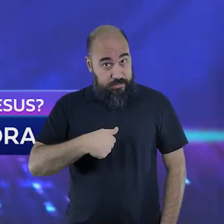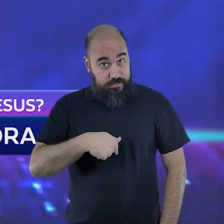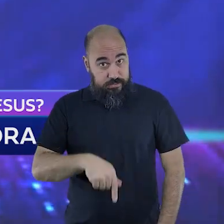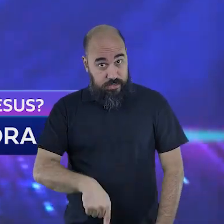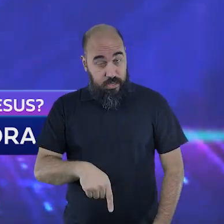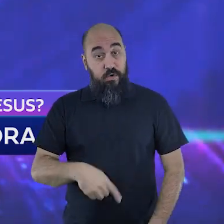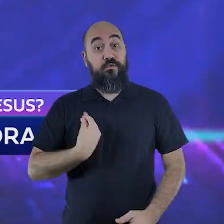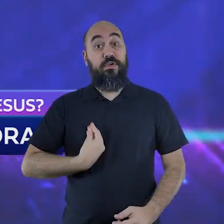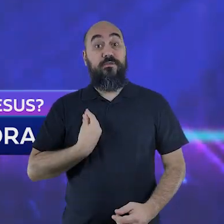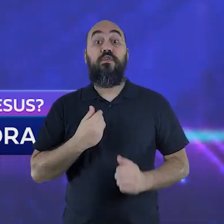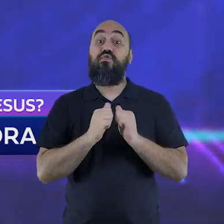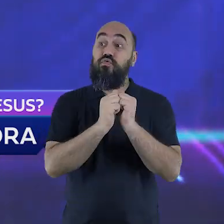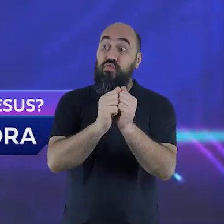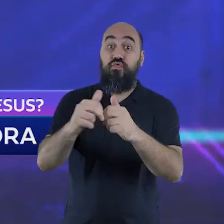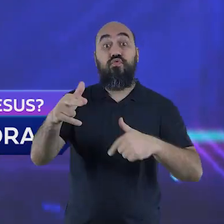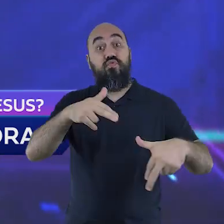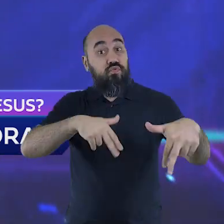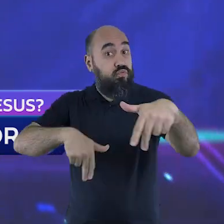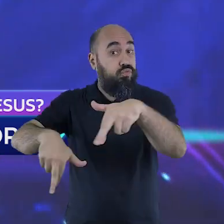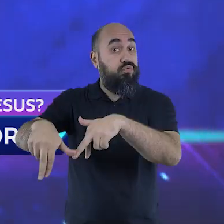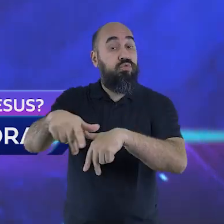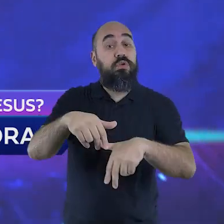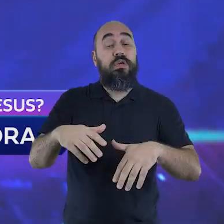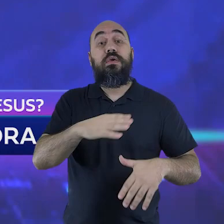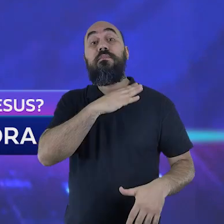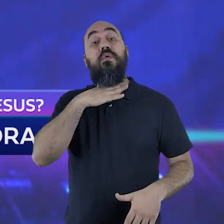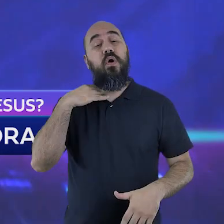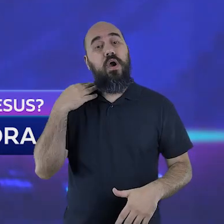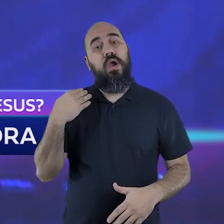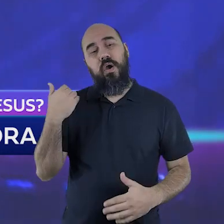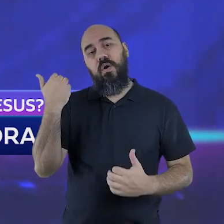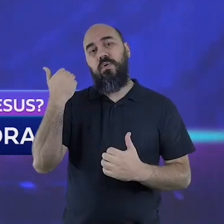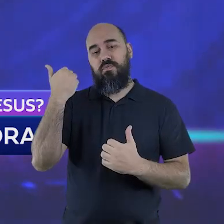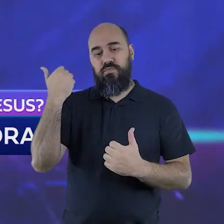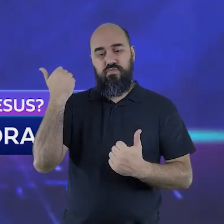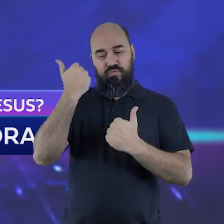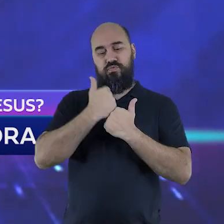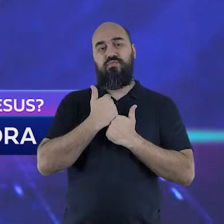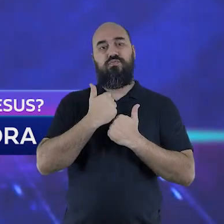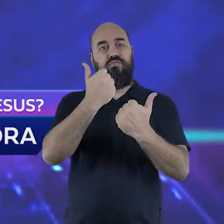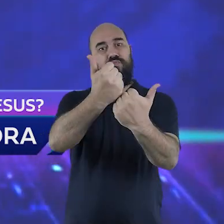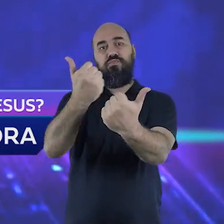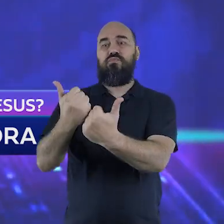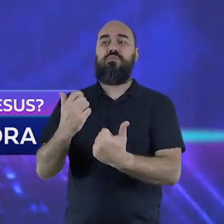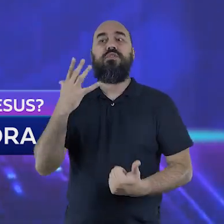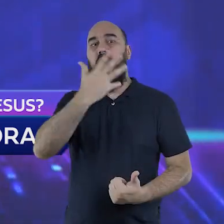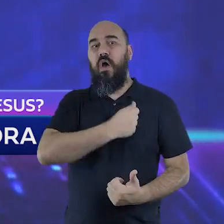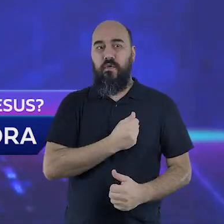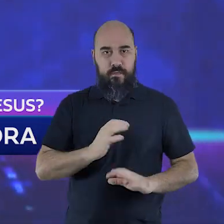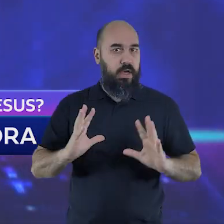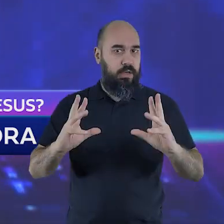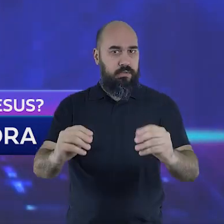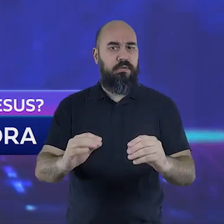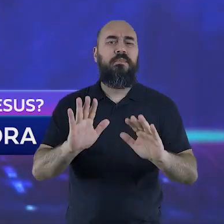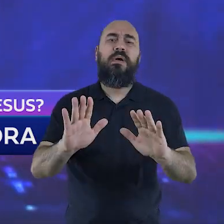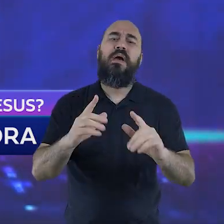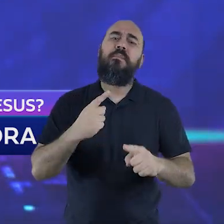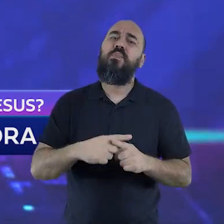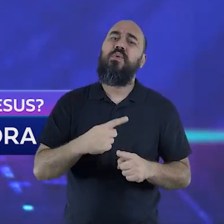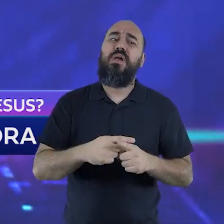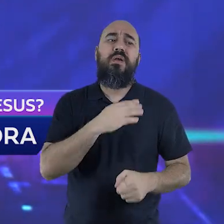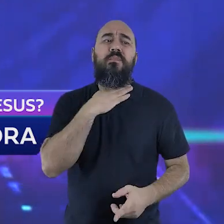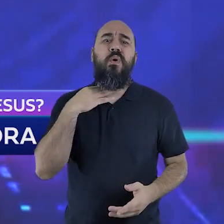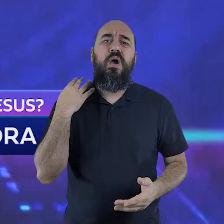entre nós e morreu para nos salvar. Agora, qual a razão de Jesus ter que morrer